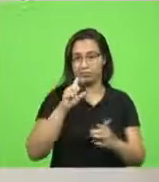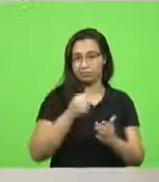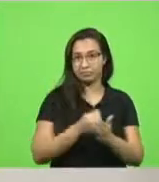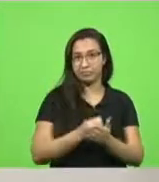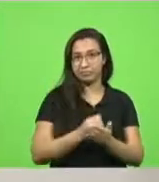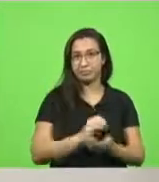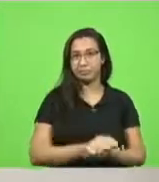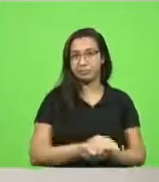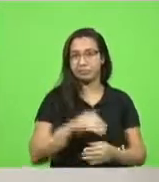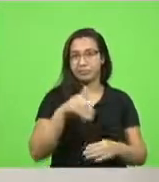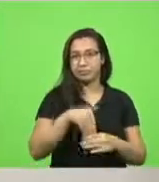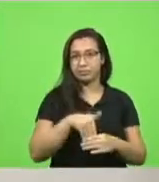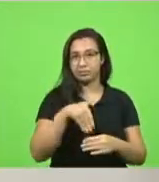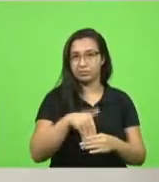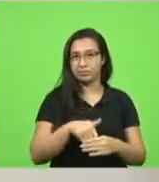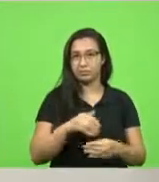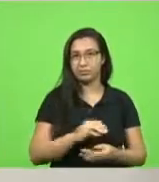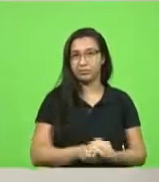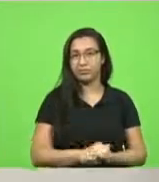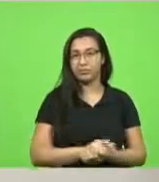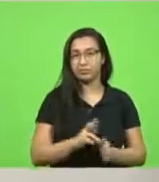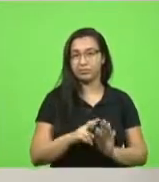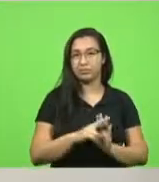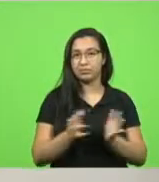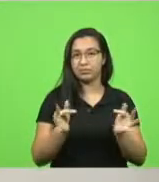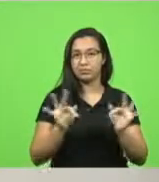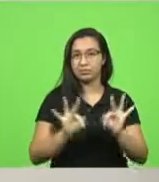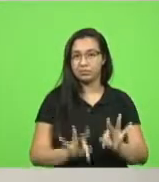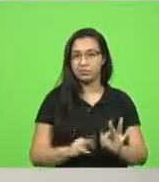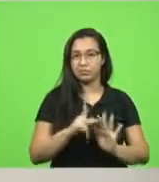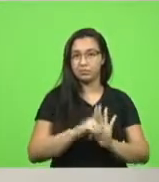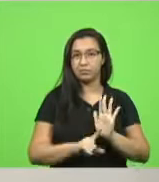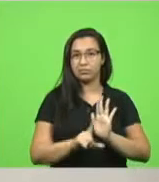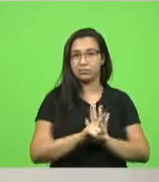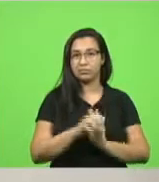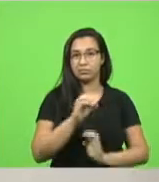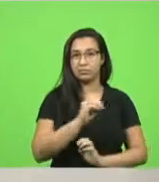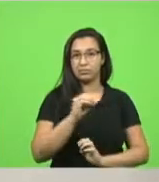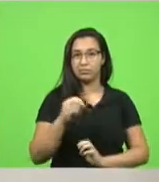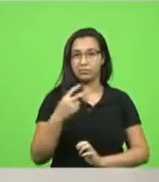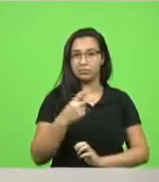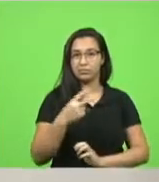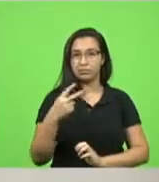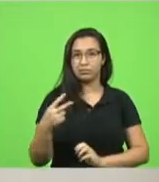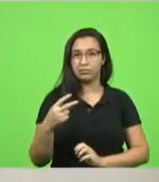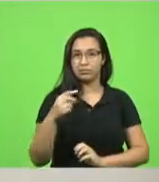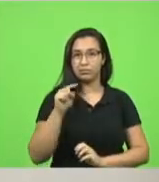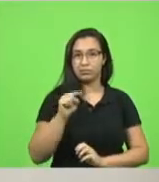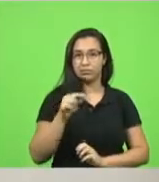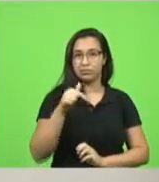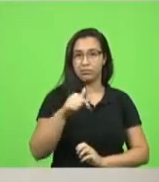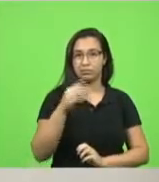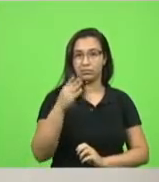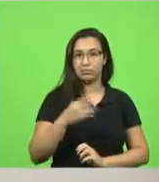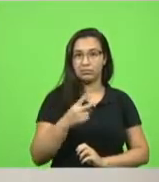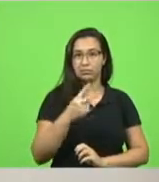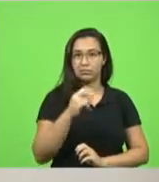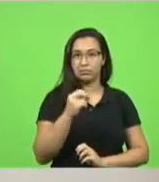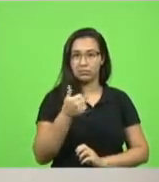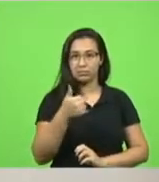Votação. Votação da redação final, projeto de lei PL 0022.7-2019.